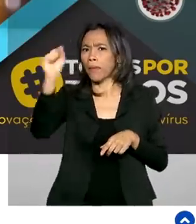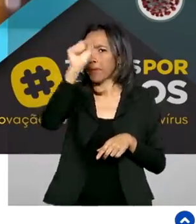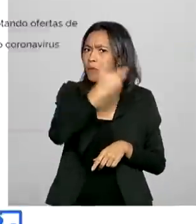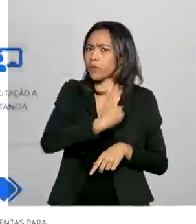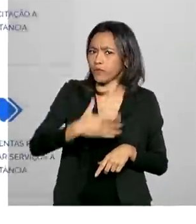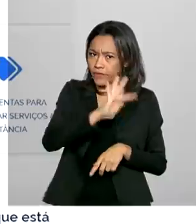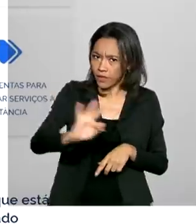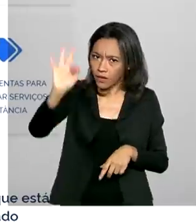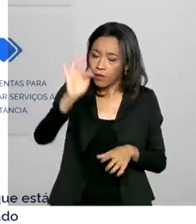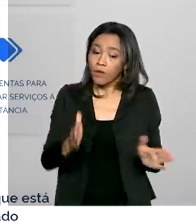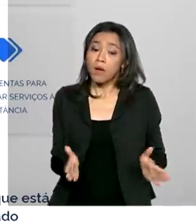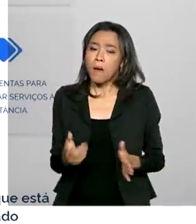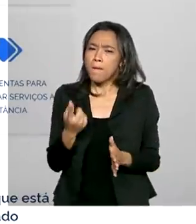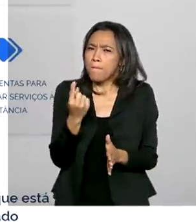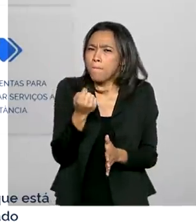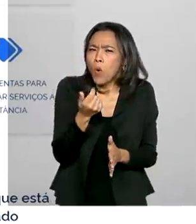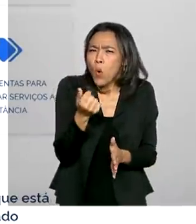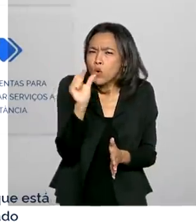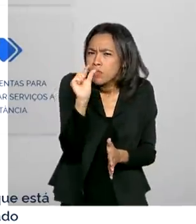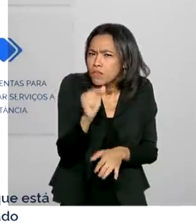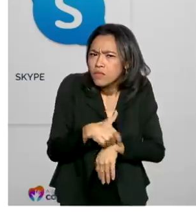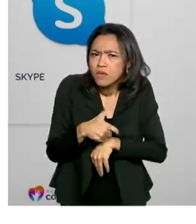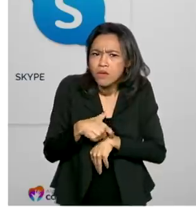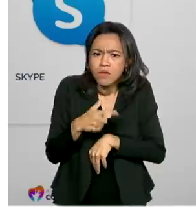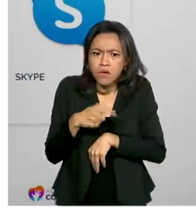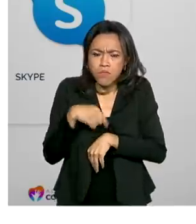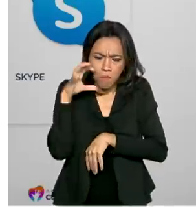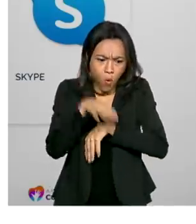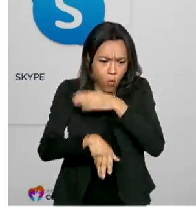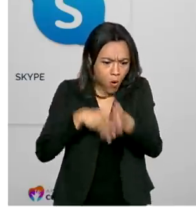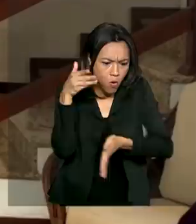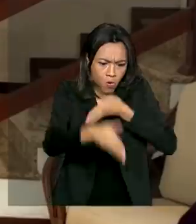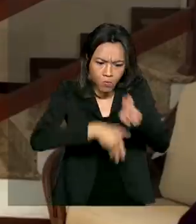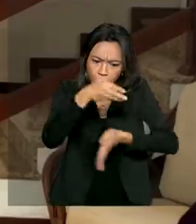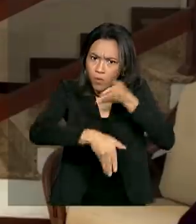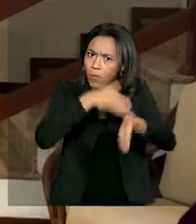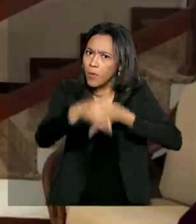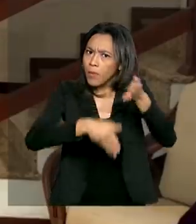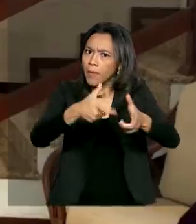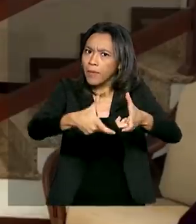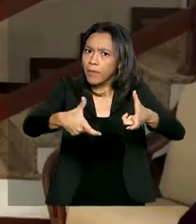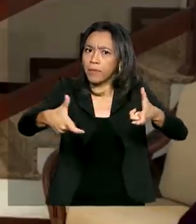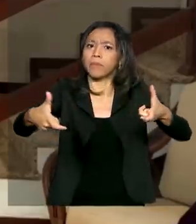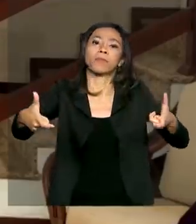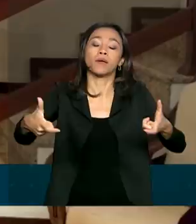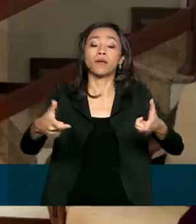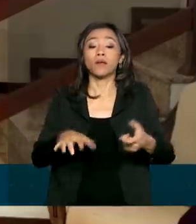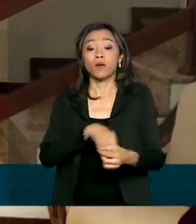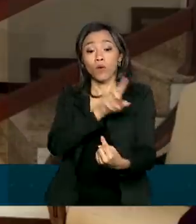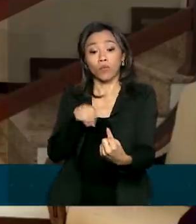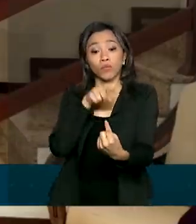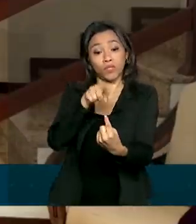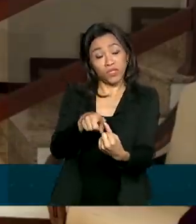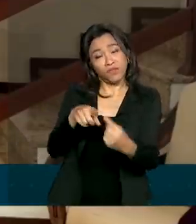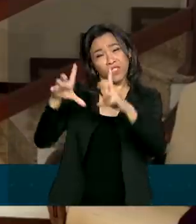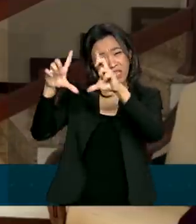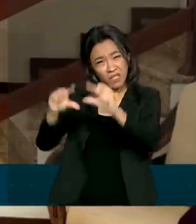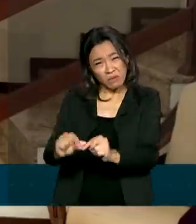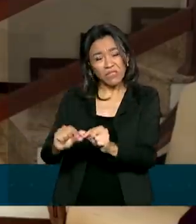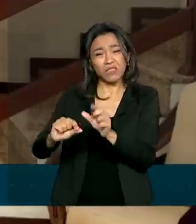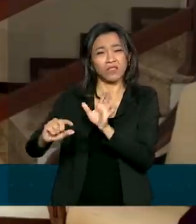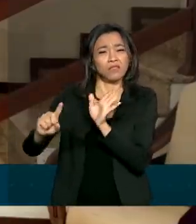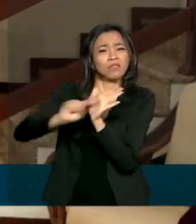pouco tempo, a adesão à plataforma se multiplicou. A tentativa de reduzir impactos negativos da